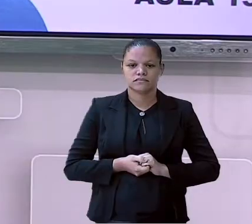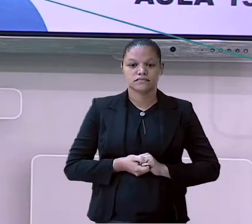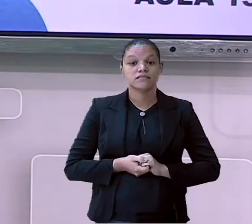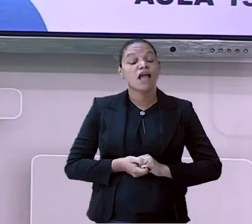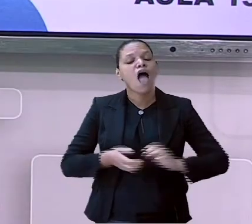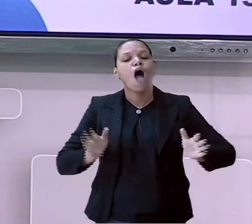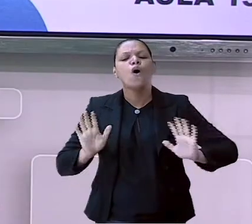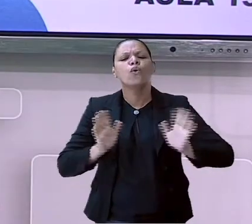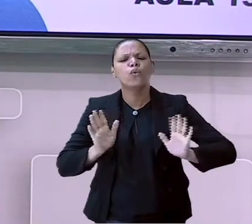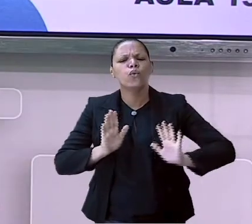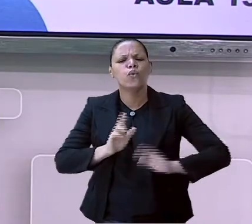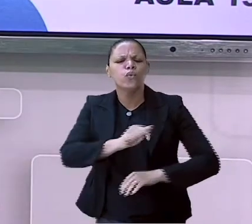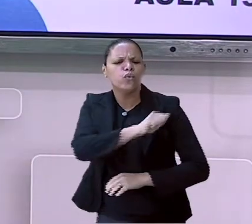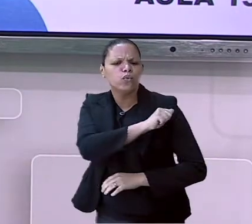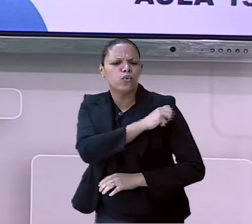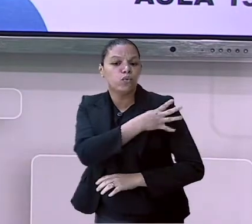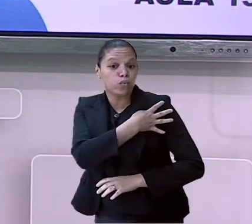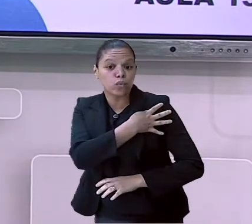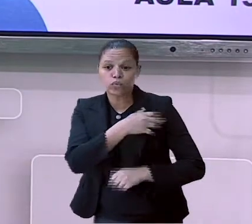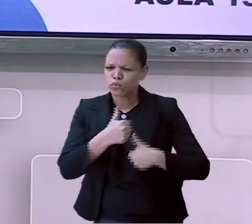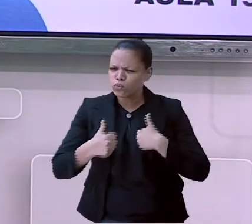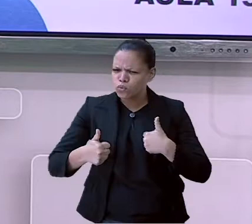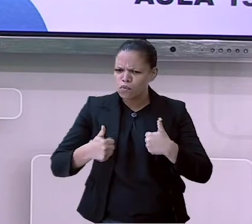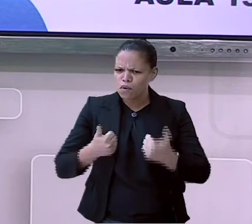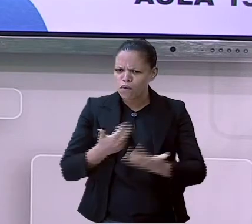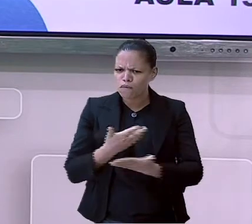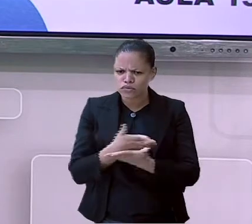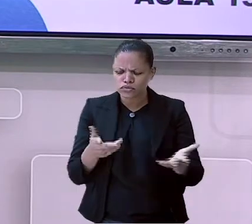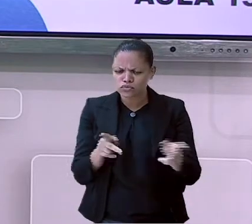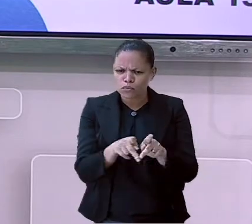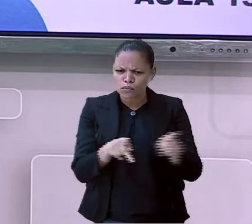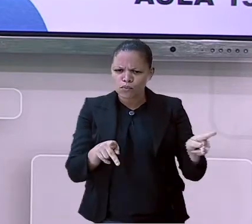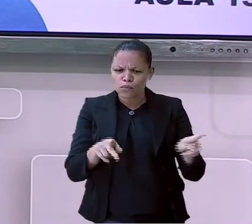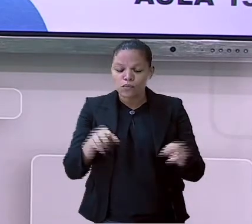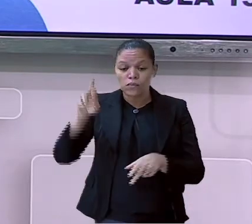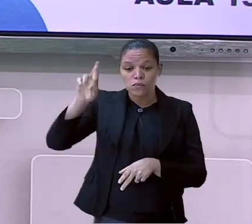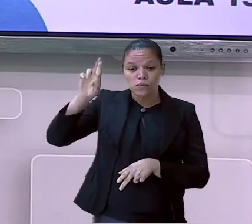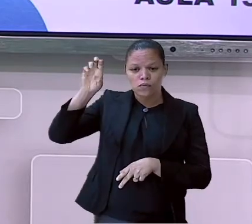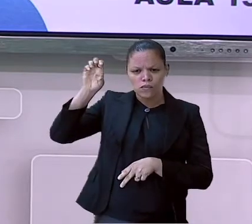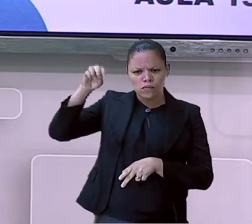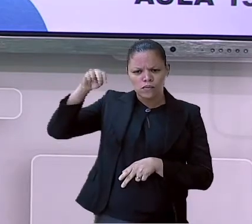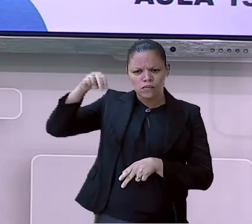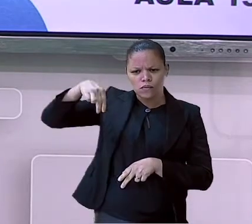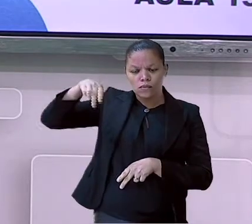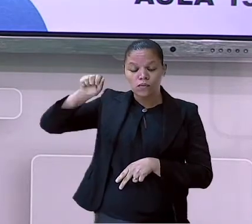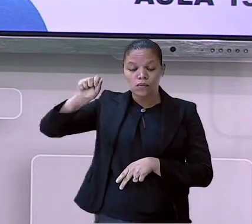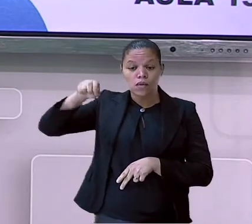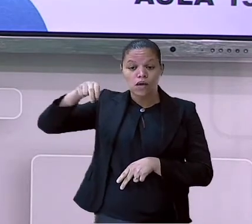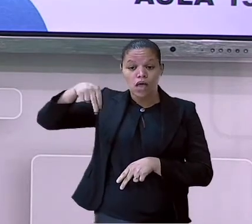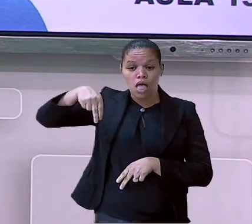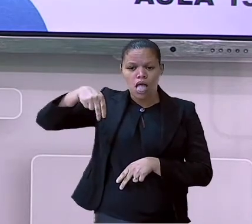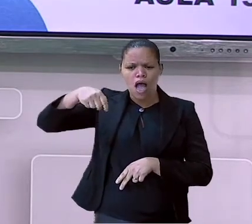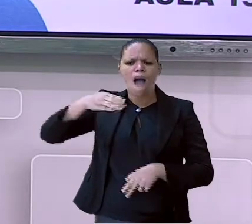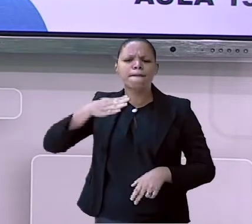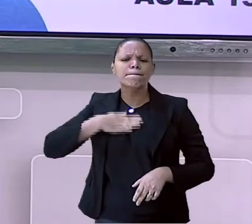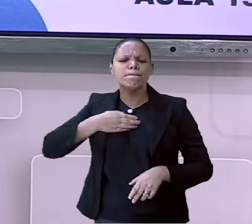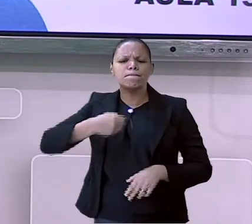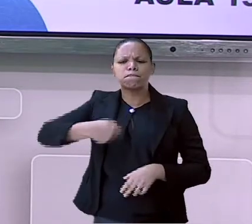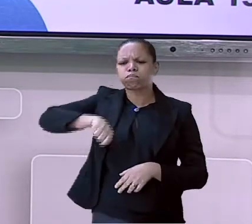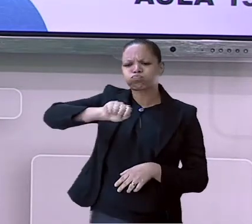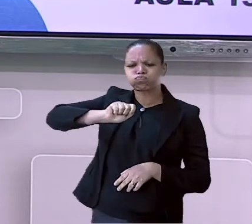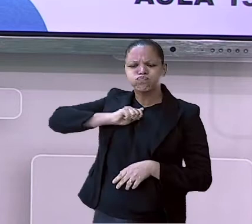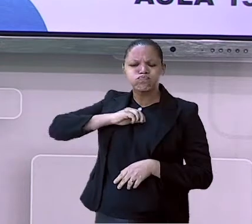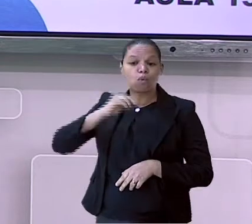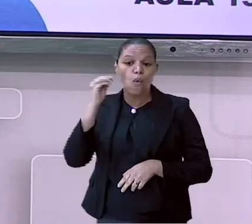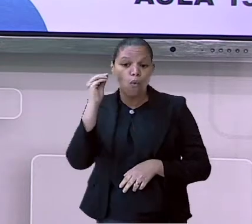Olá estudantes, tudo bem com vocês? Eu sou o professor Renan e na aula de hoje do componente curricular de matemática,